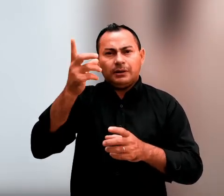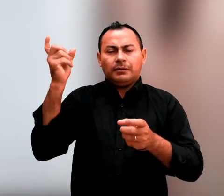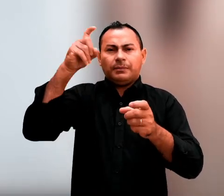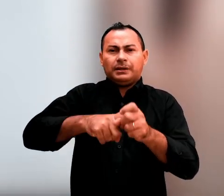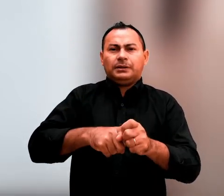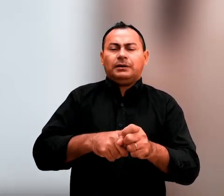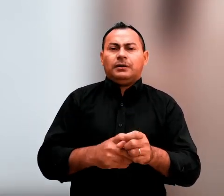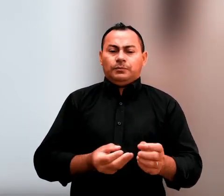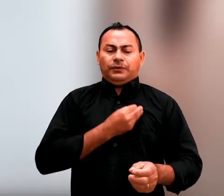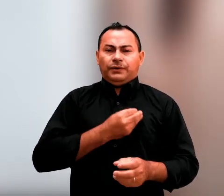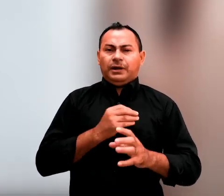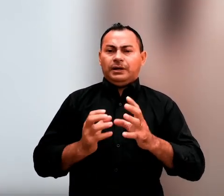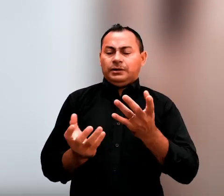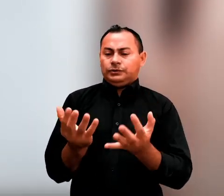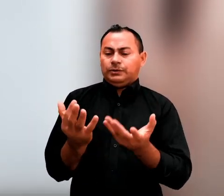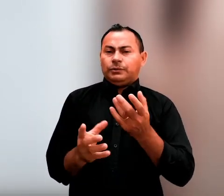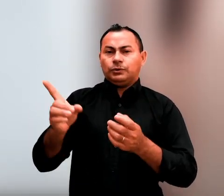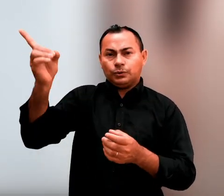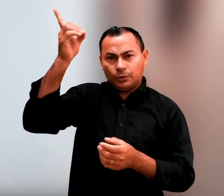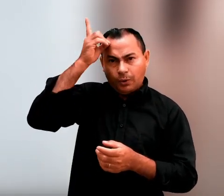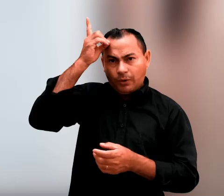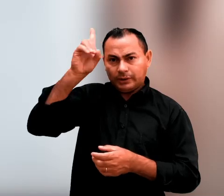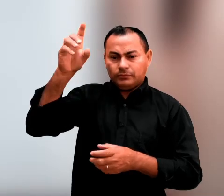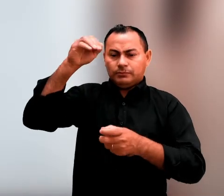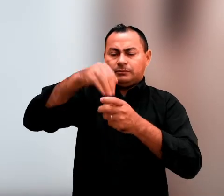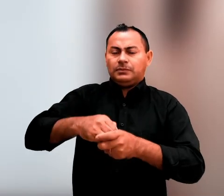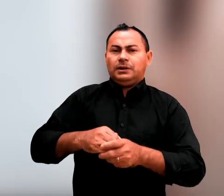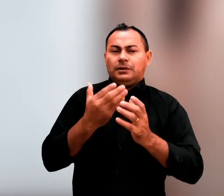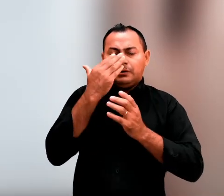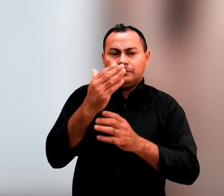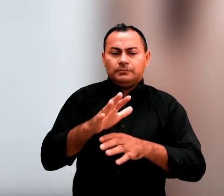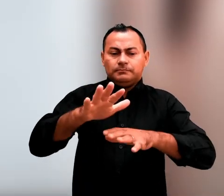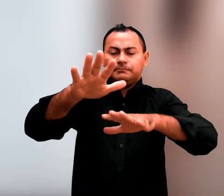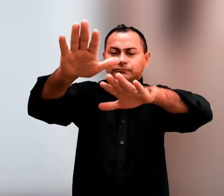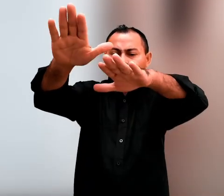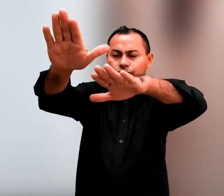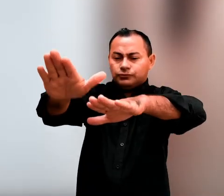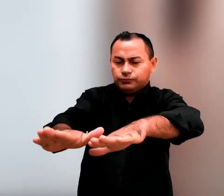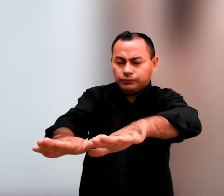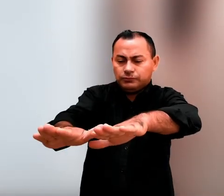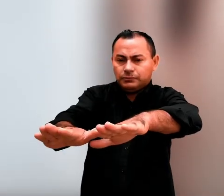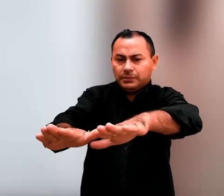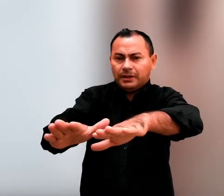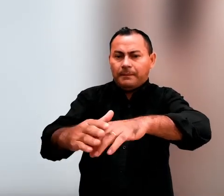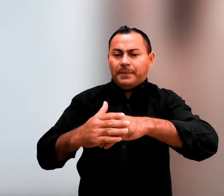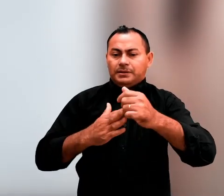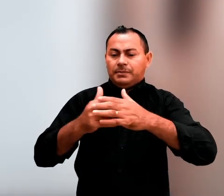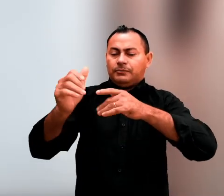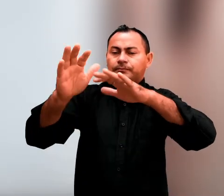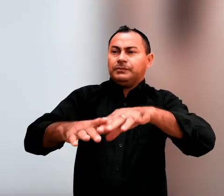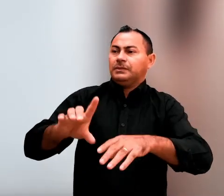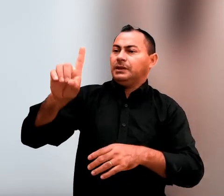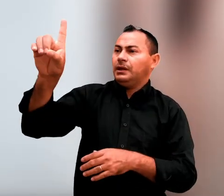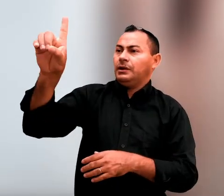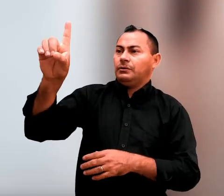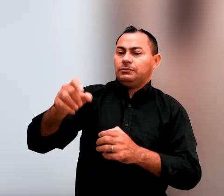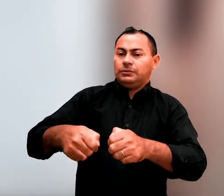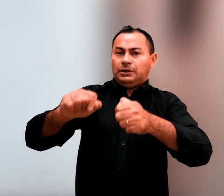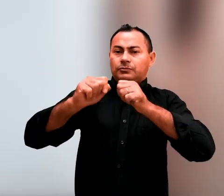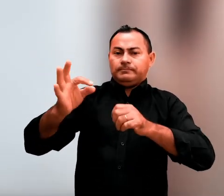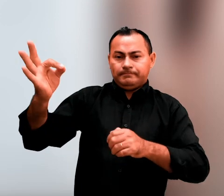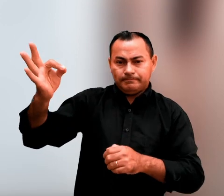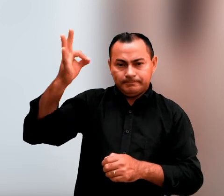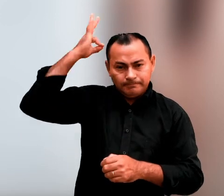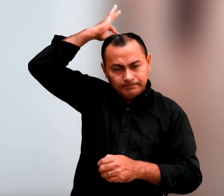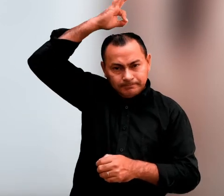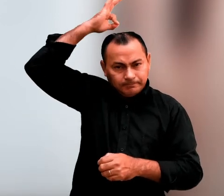que mantenha viva a chama do dom de Deus que está em você mediante a imposição das minhas mãos, pois Deus não nos deu